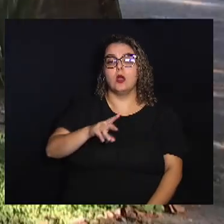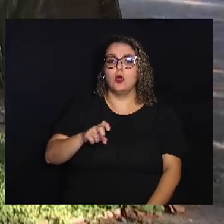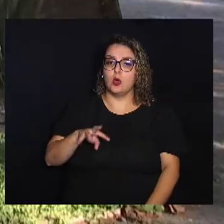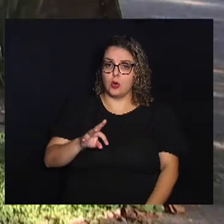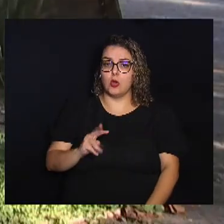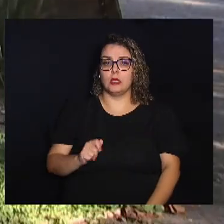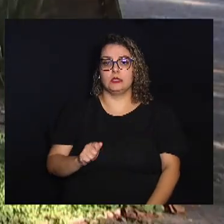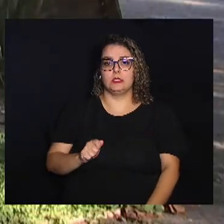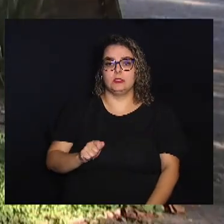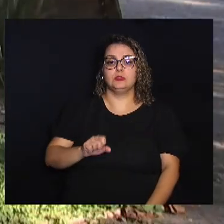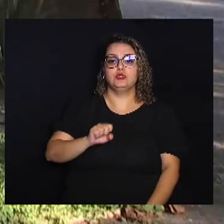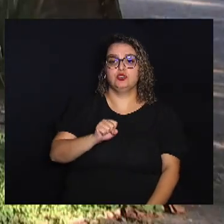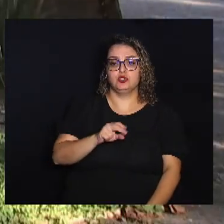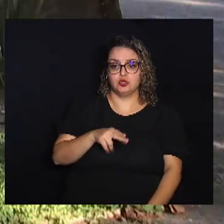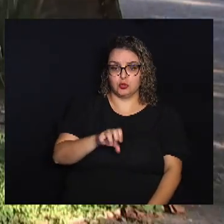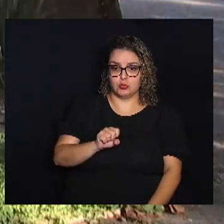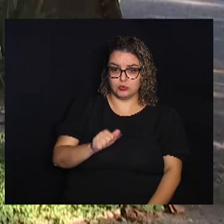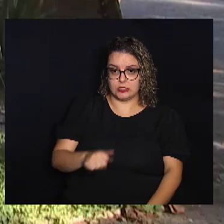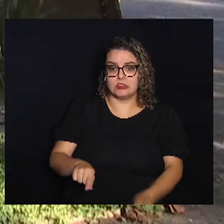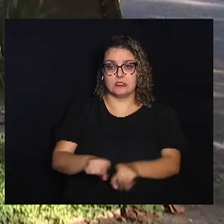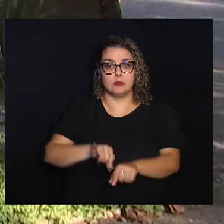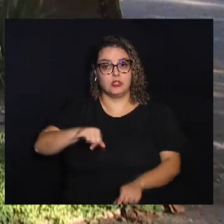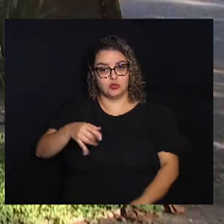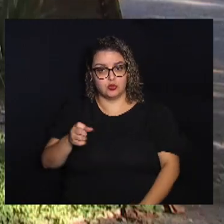distritos De Sousas E Joaquim Egídio